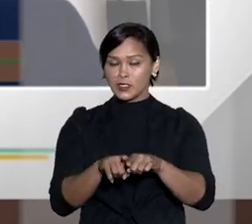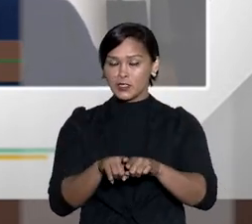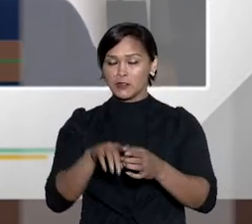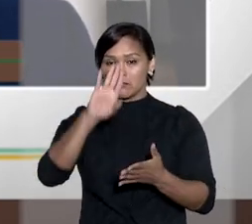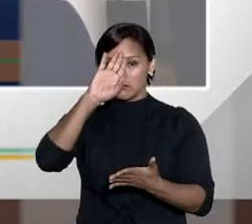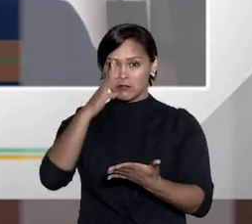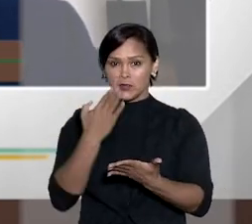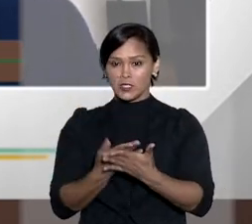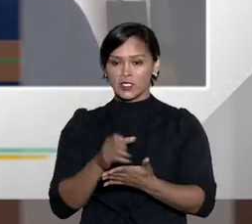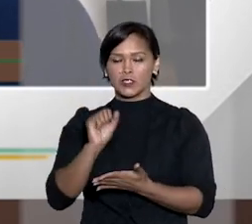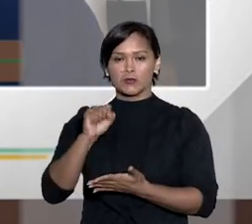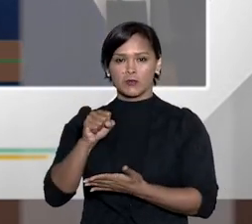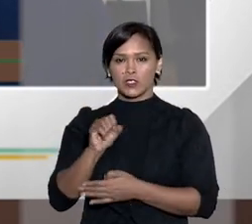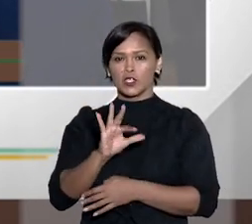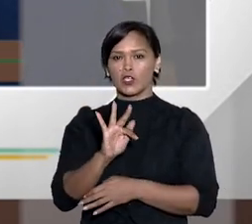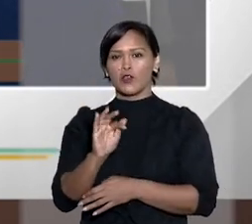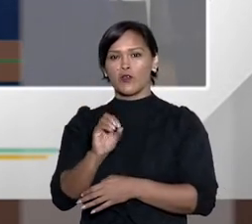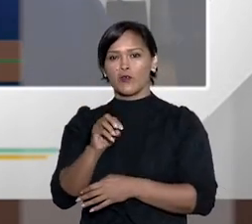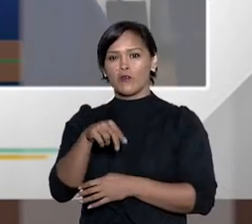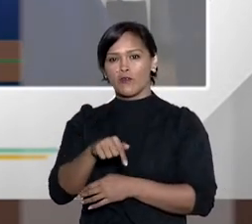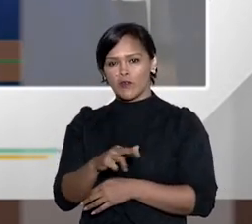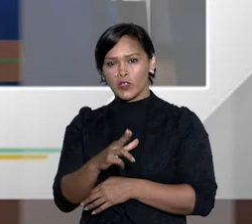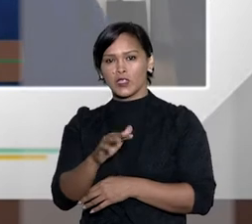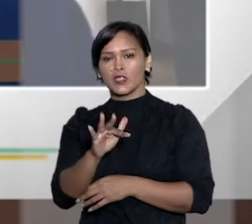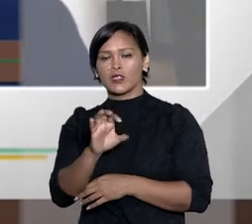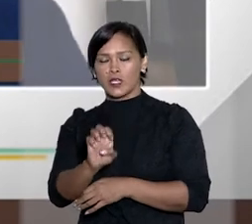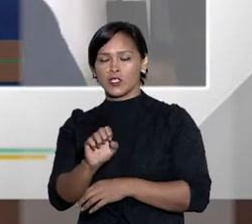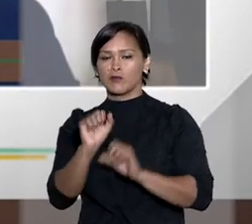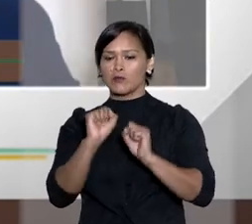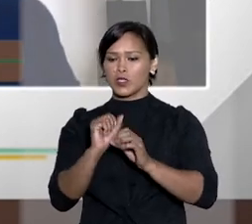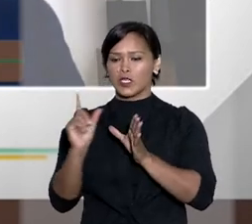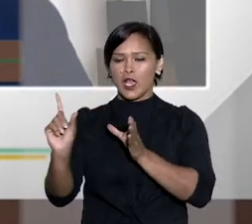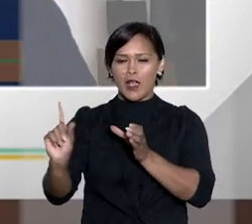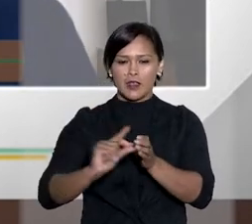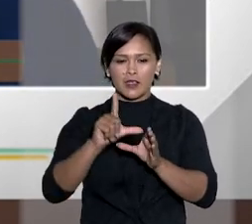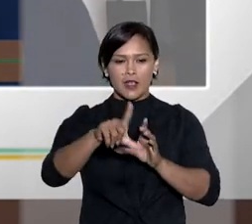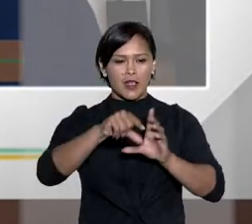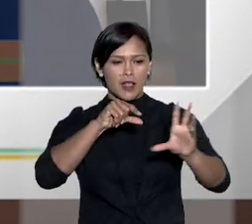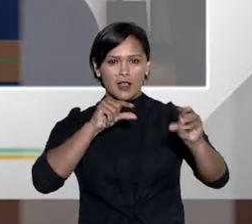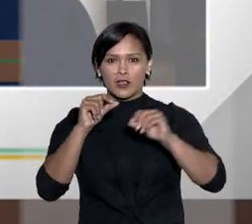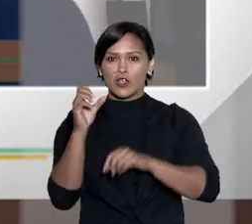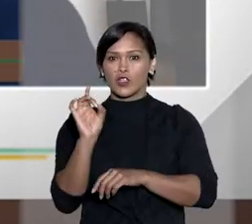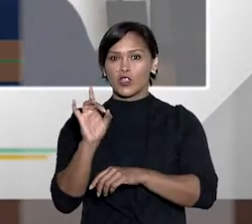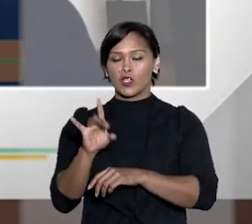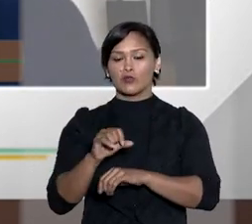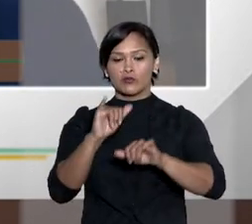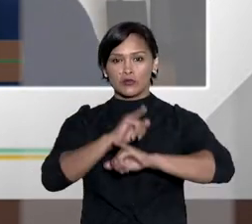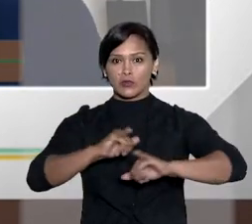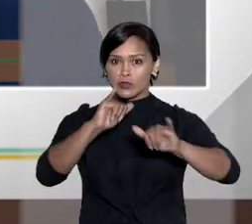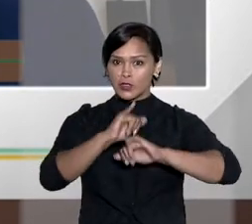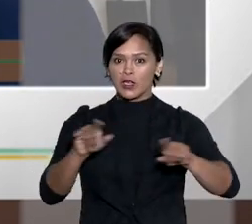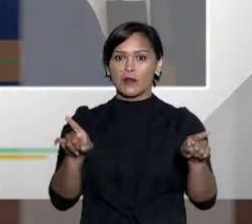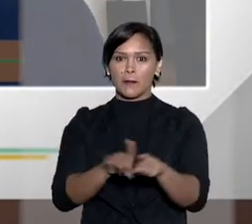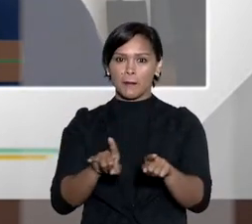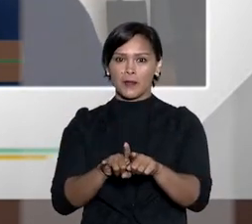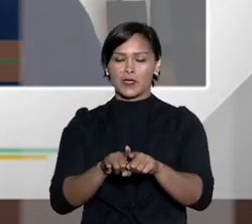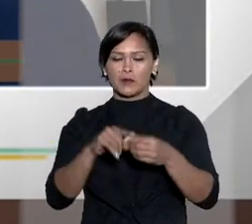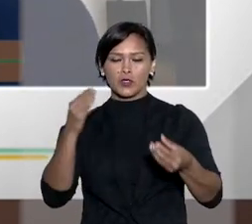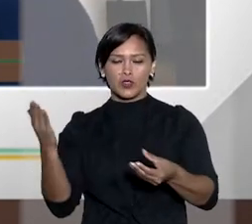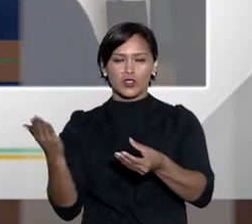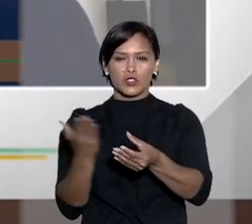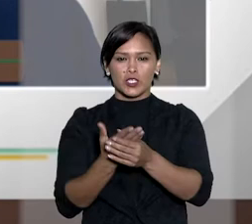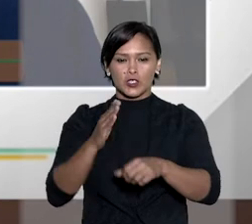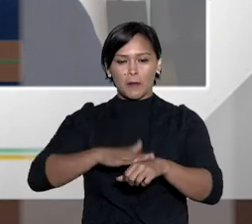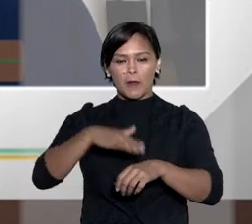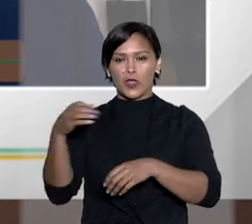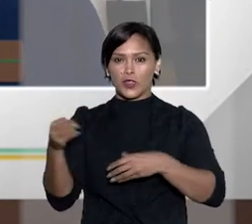que o Fonage possa ser catalisador não apenas de enunciados, mas também de ações mais